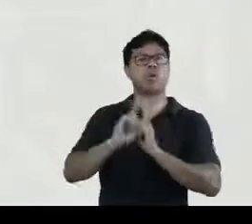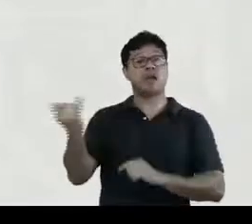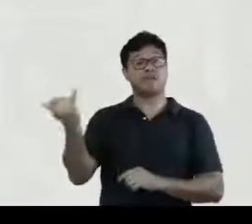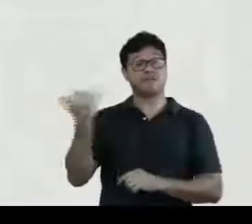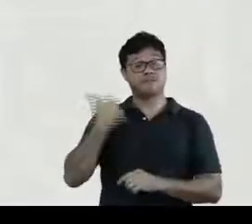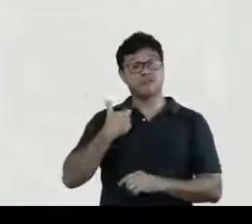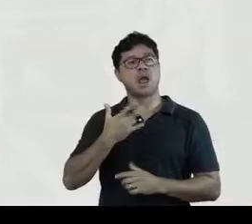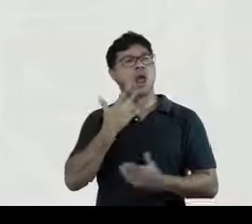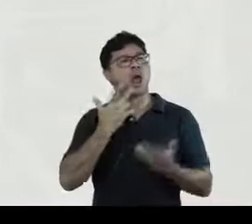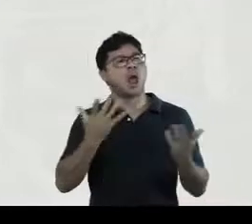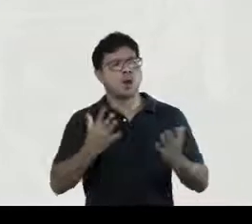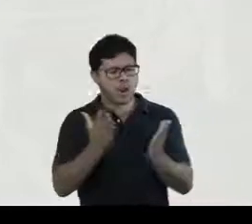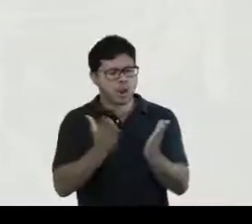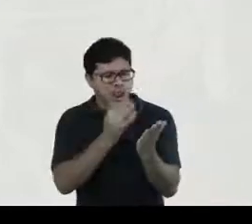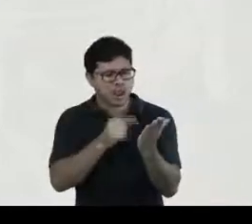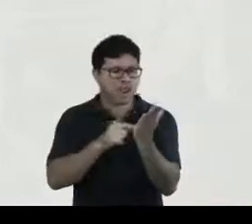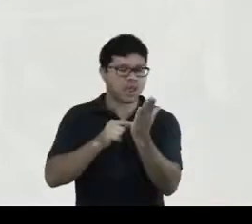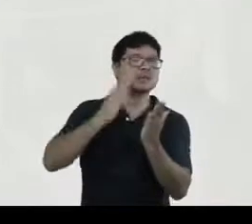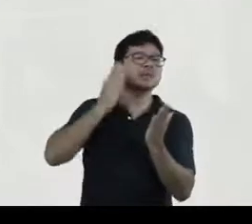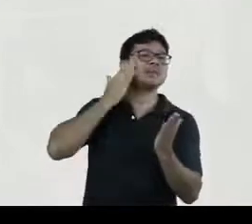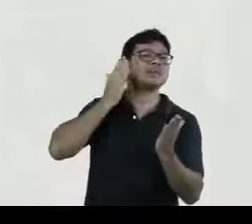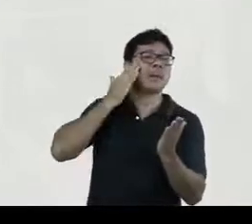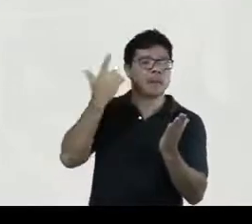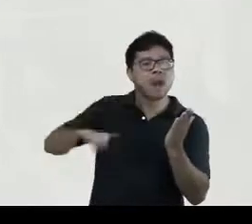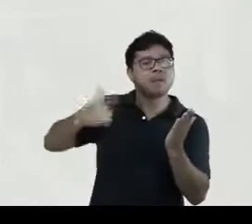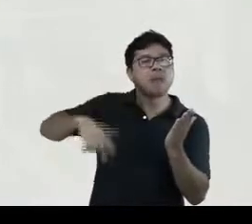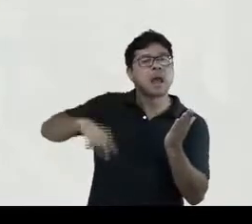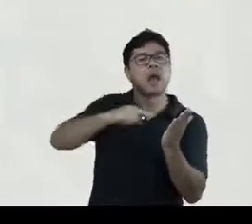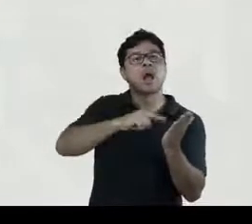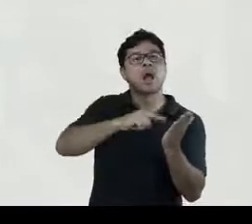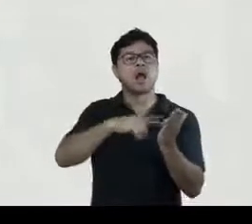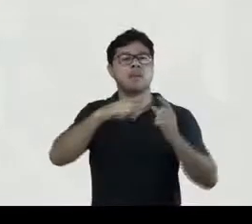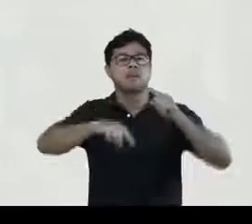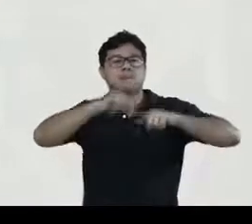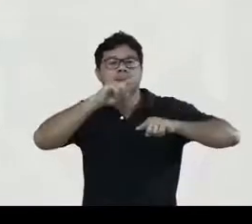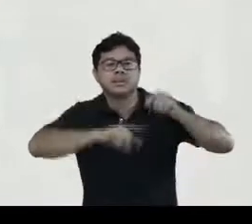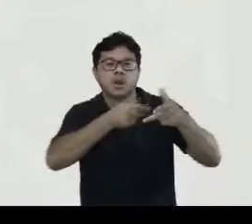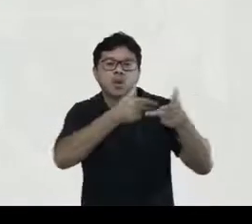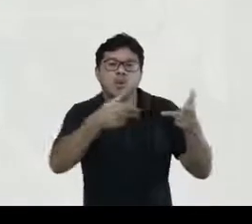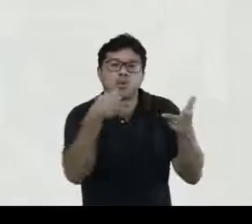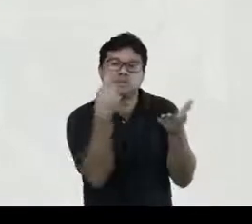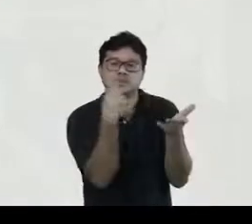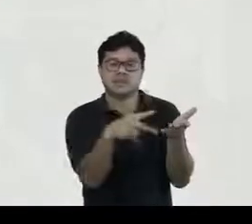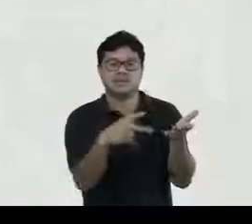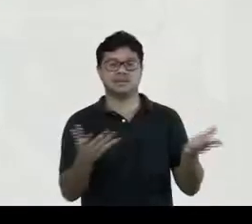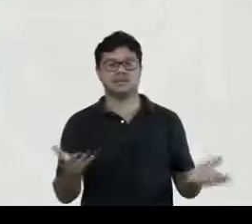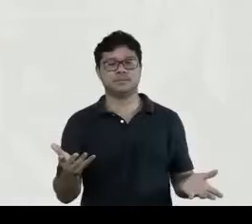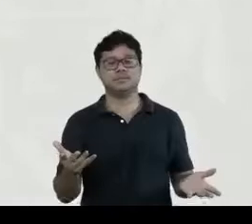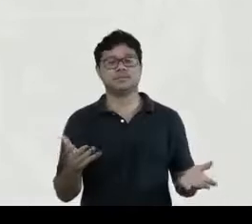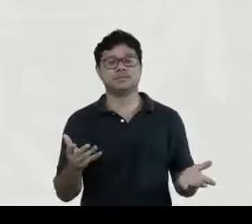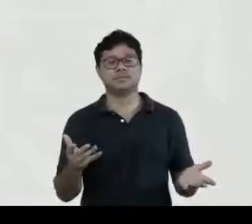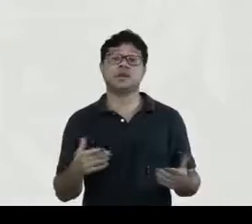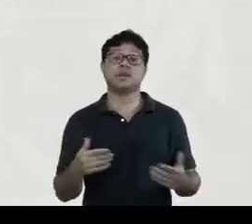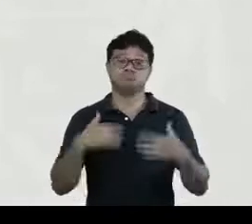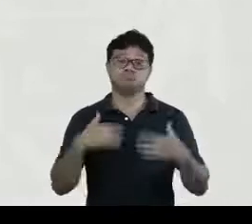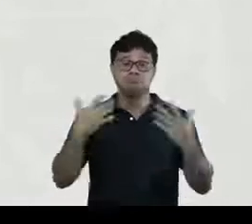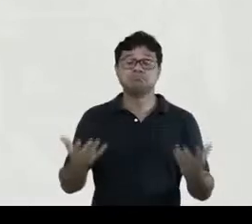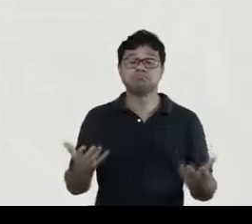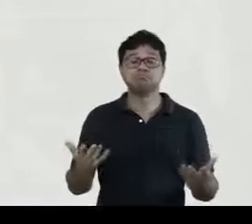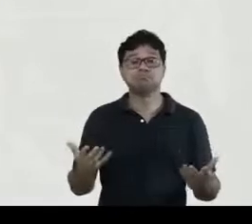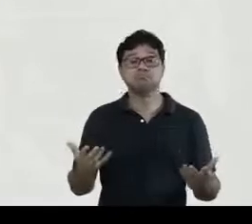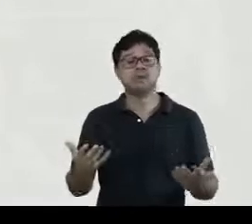dizem agora eu só olho para o livro querendo saber mais sobre a materialidade dele né então